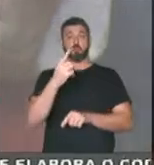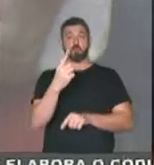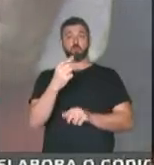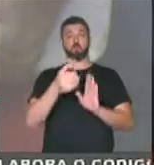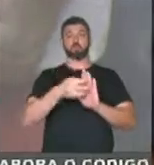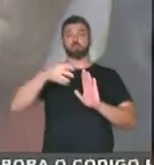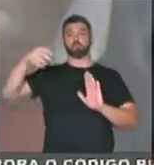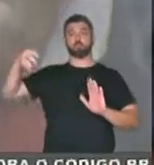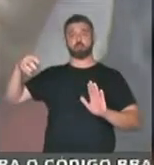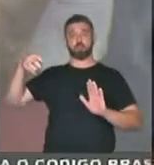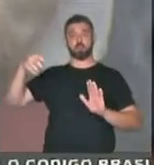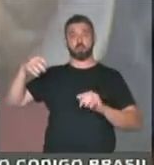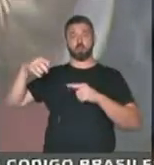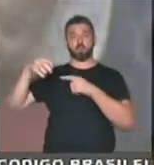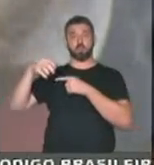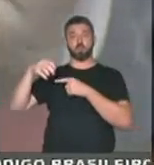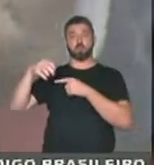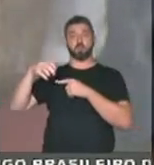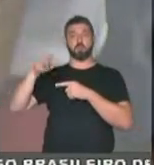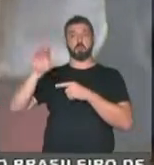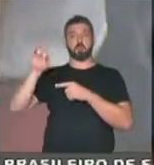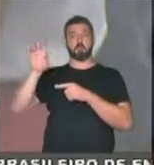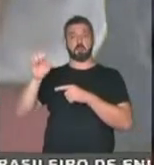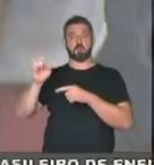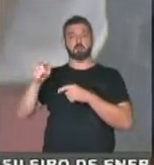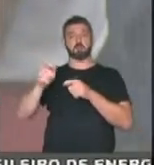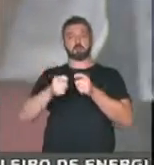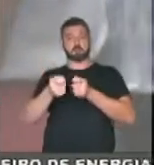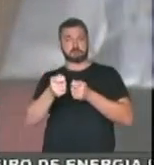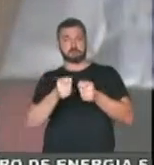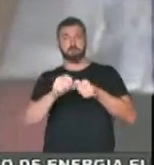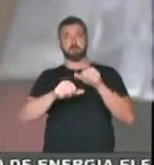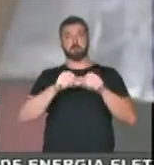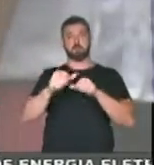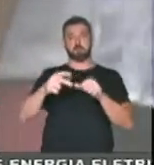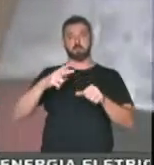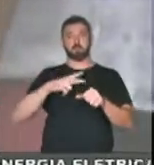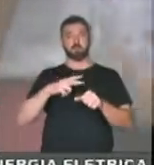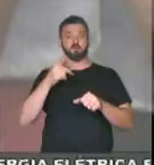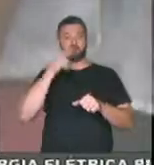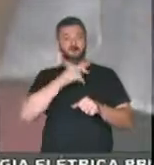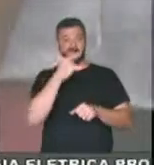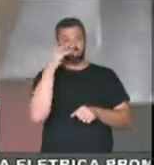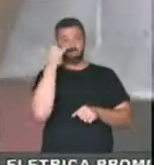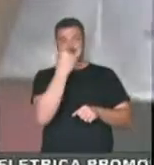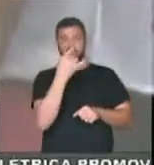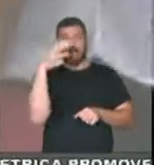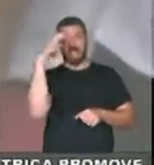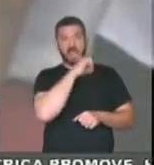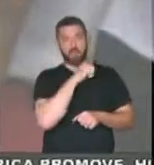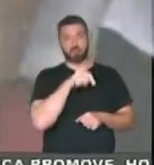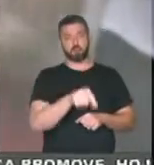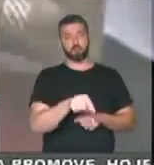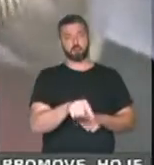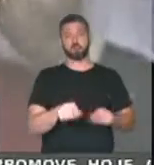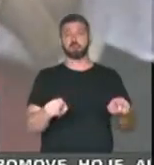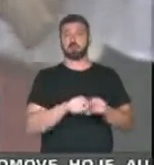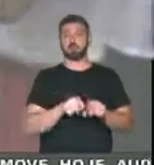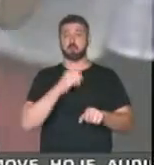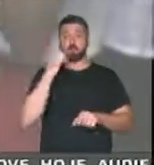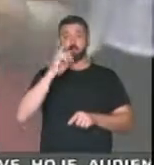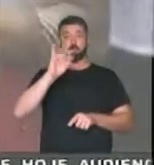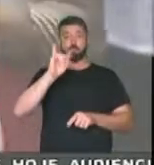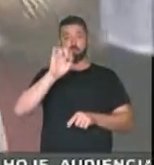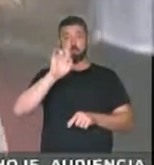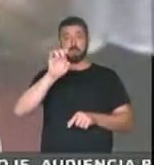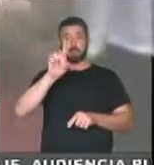BNDES do processo de modelagem das privatizações para acelerar essa assanha privatista. Inclusive, o deputado André